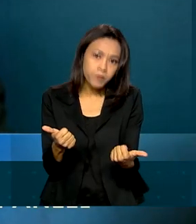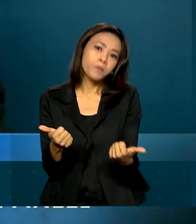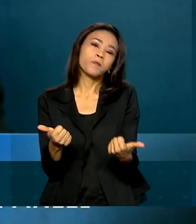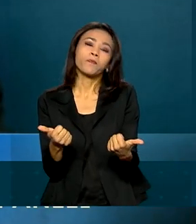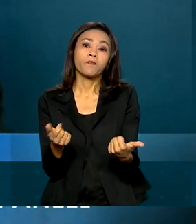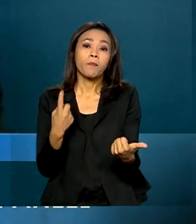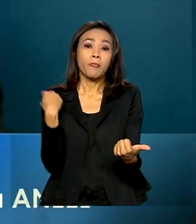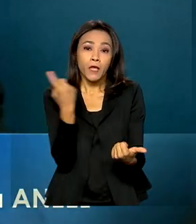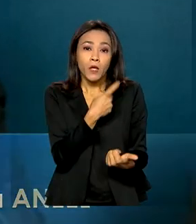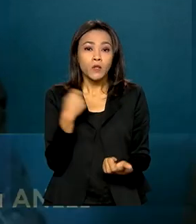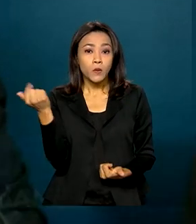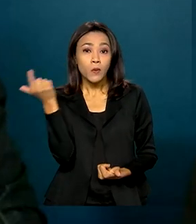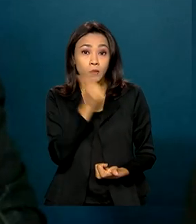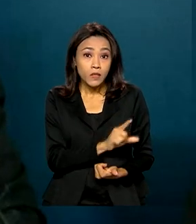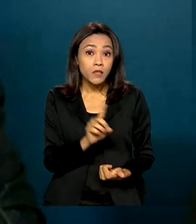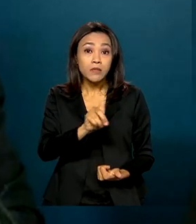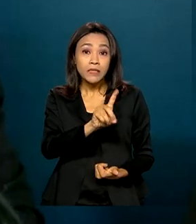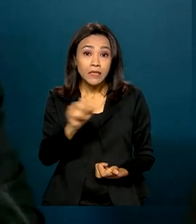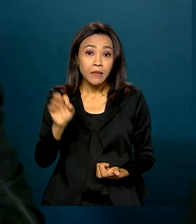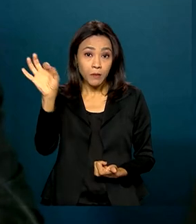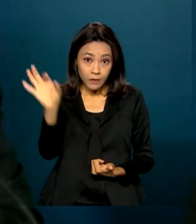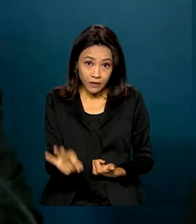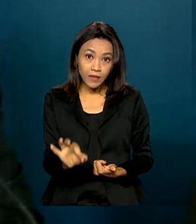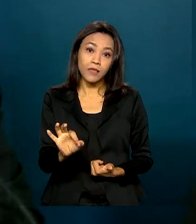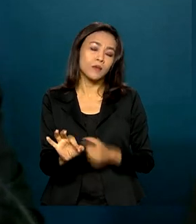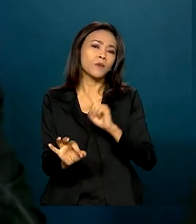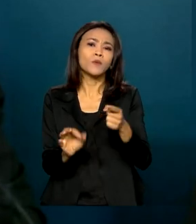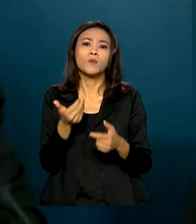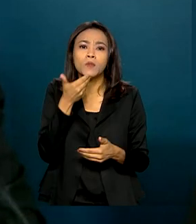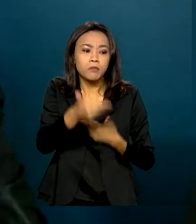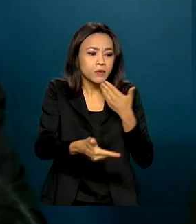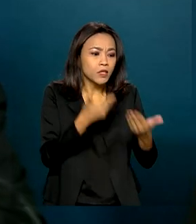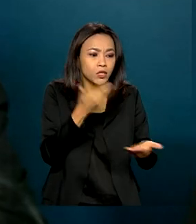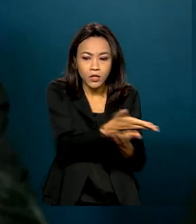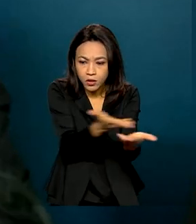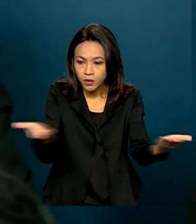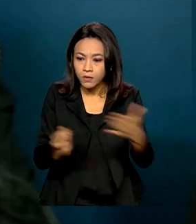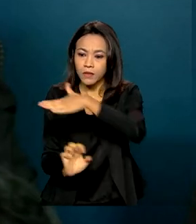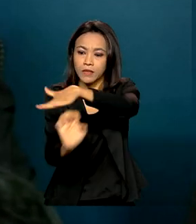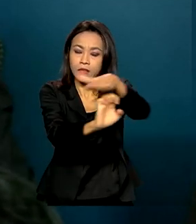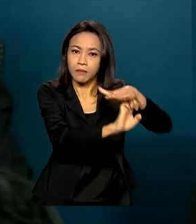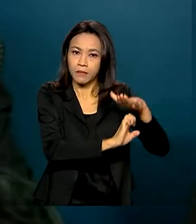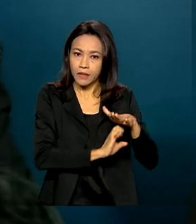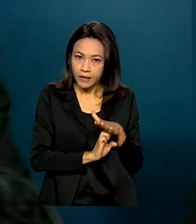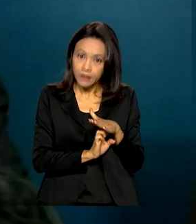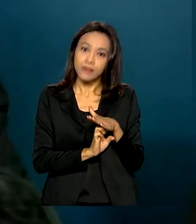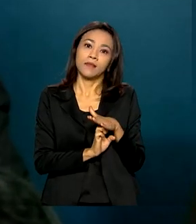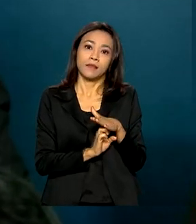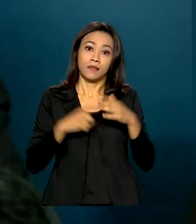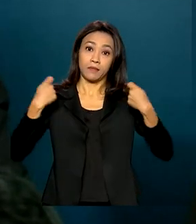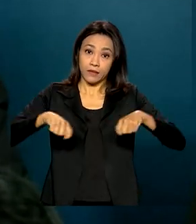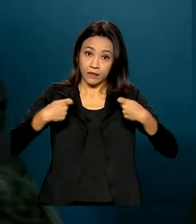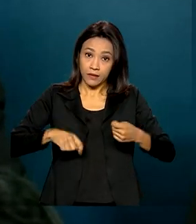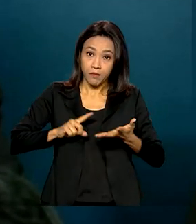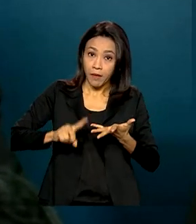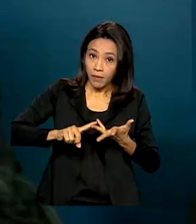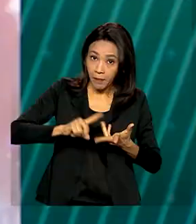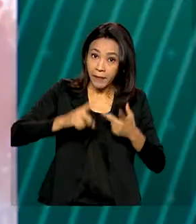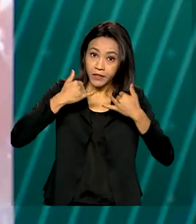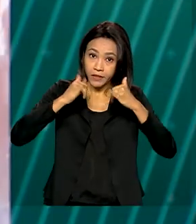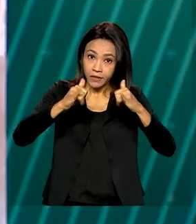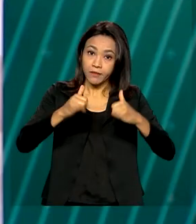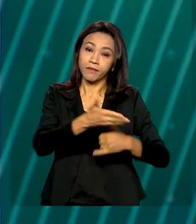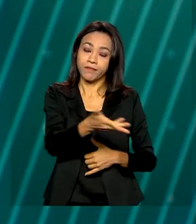E conseguimos atender 100% da demanda das distribuidoras que apresentaram necessidade de aquisição de energia para o MME.